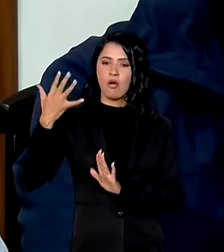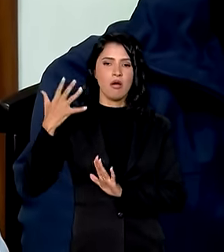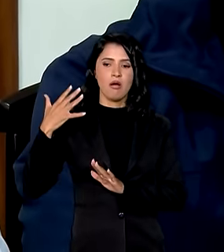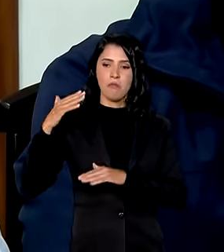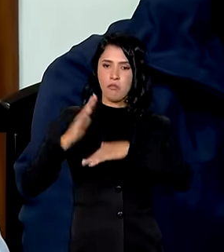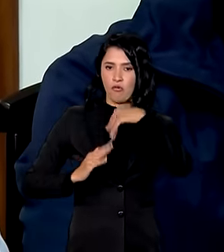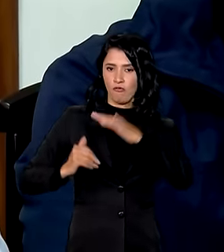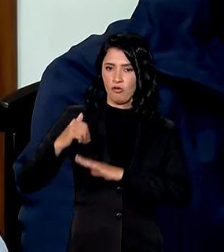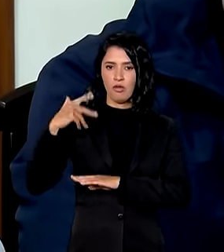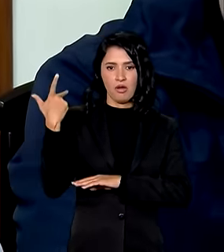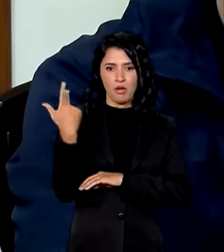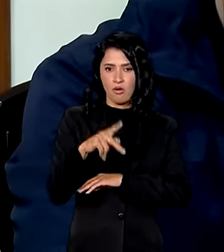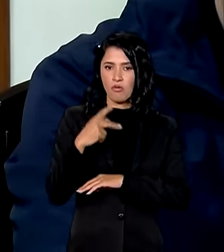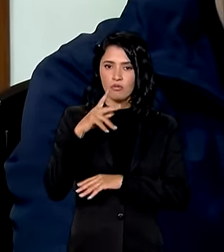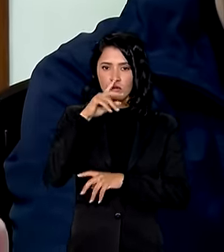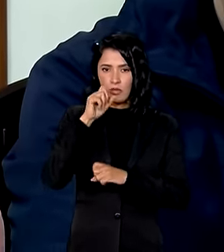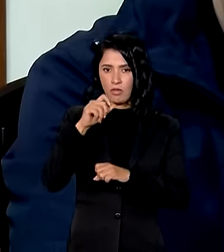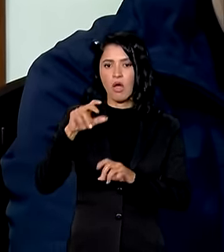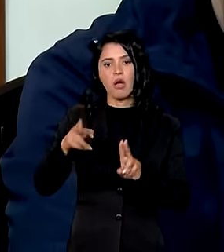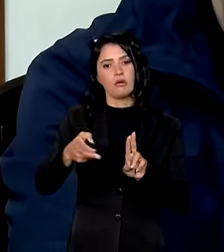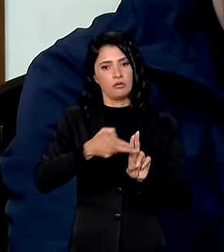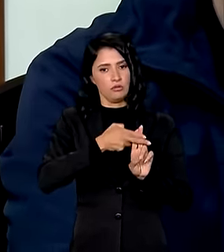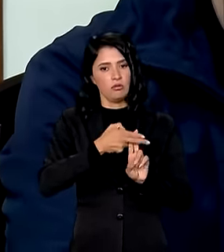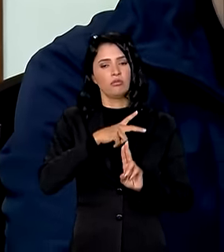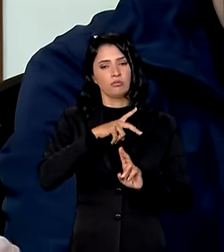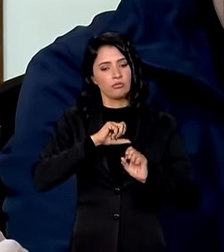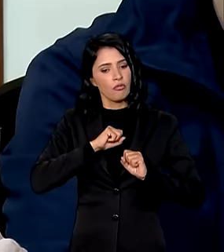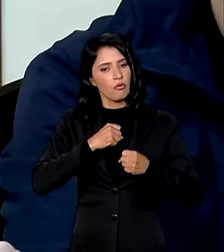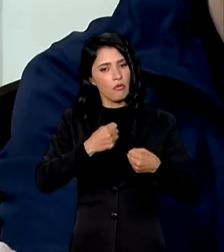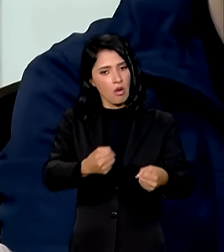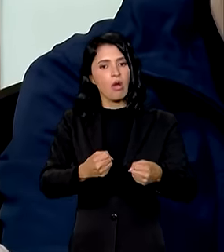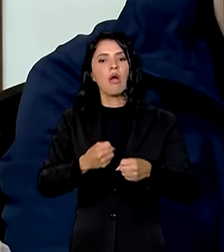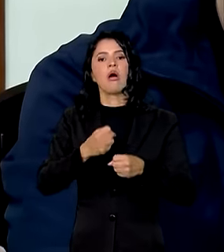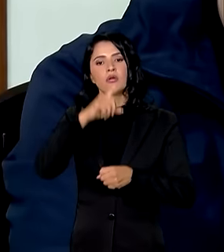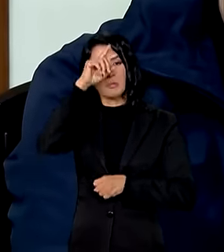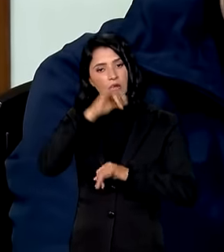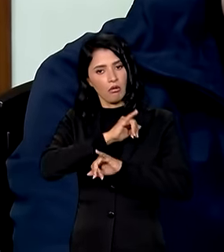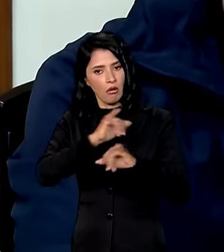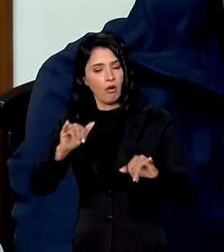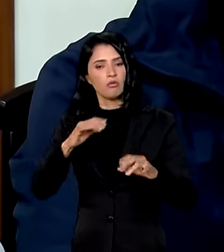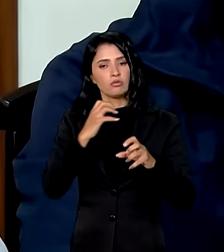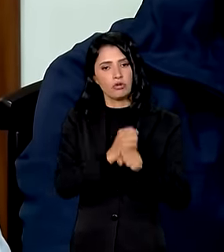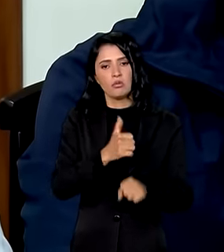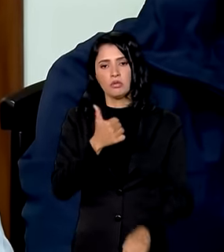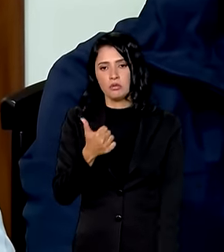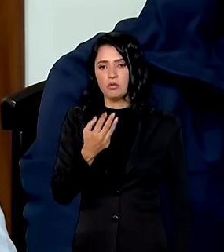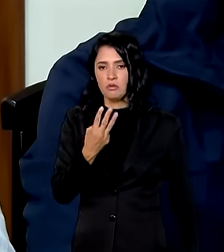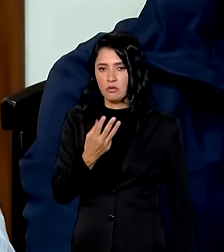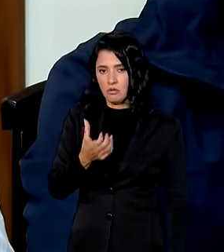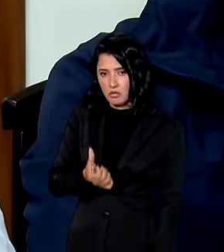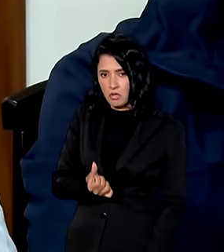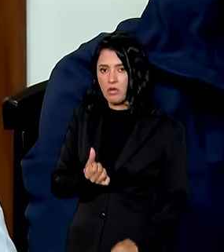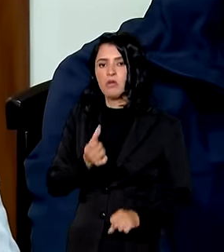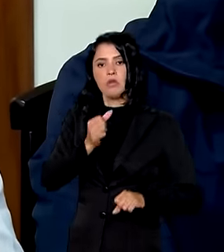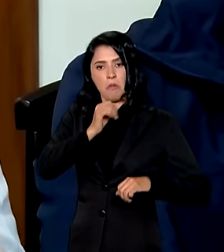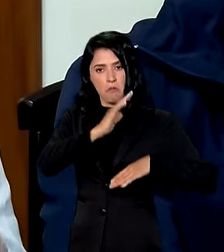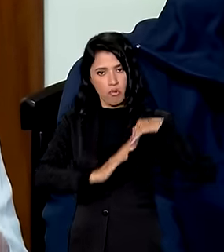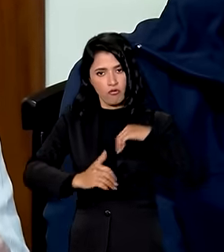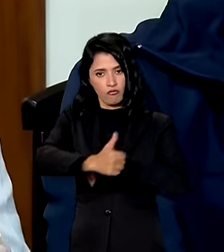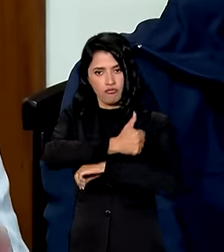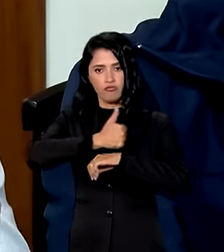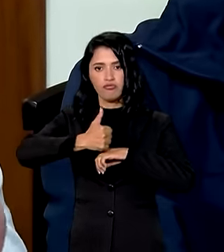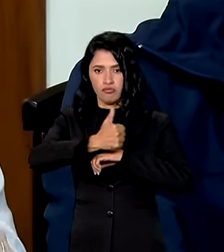profissionais aqui da Força Nacional do SUS dedicados ao hospital de campanha são 136 profissionais e além disso